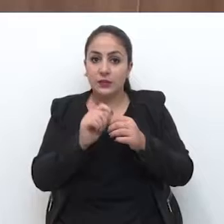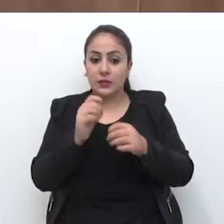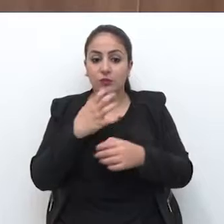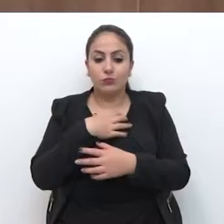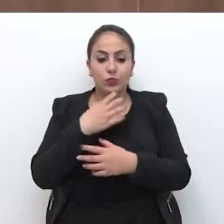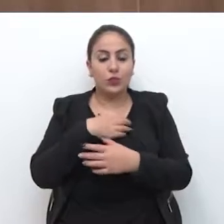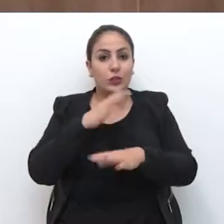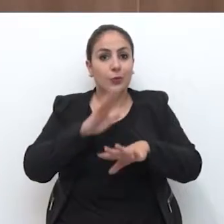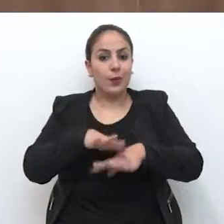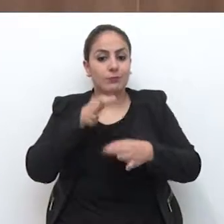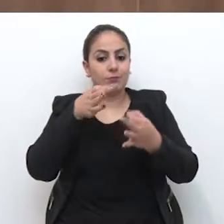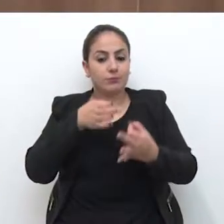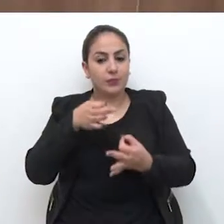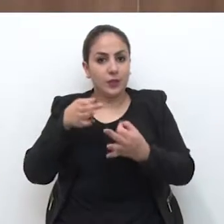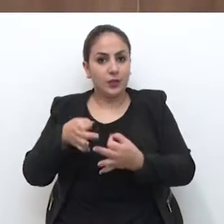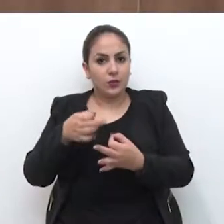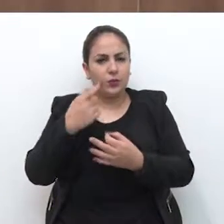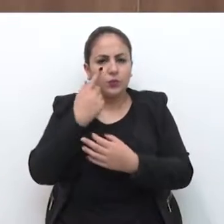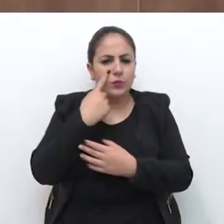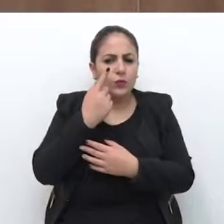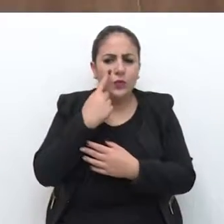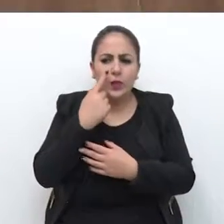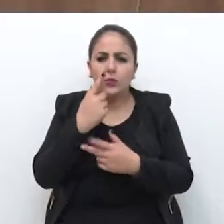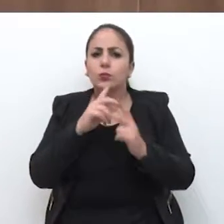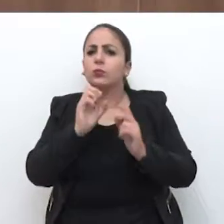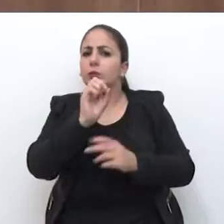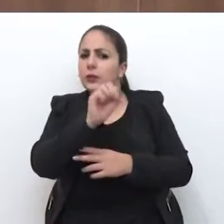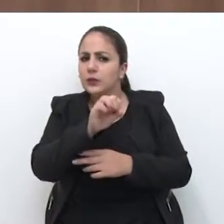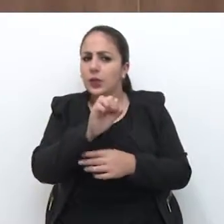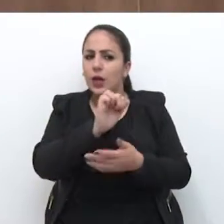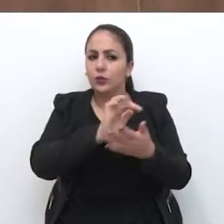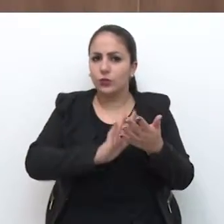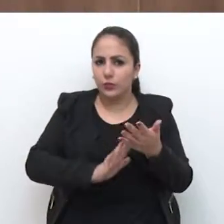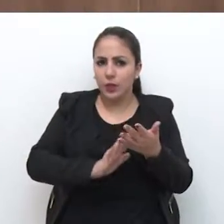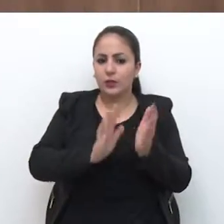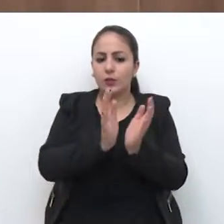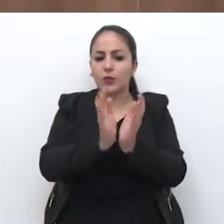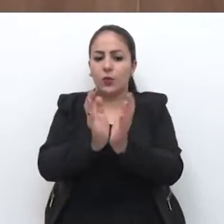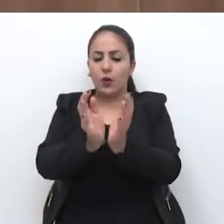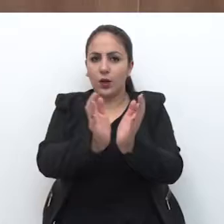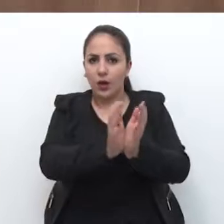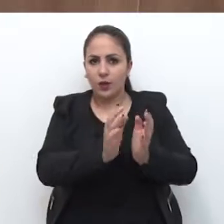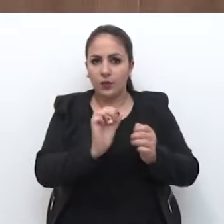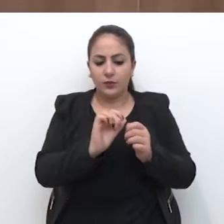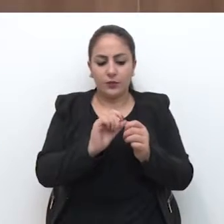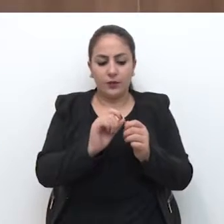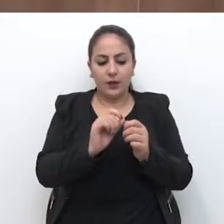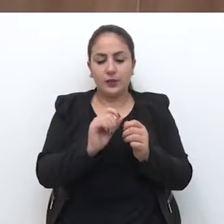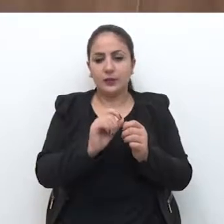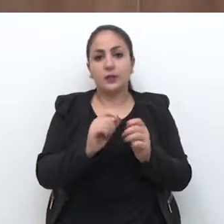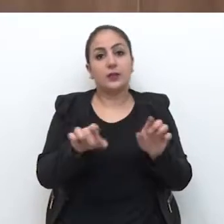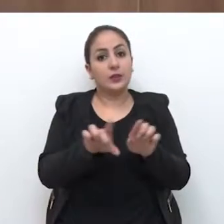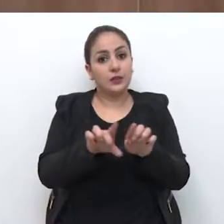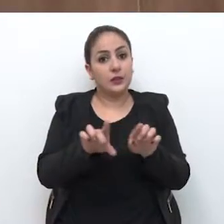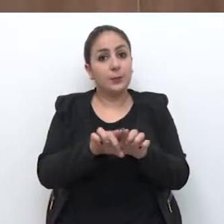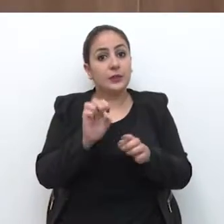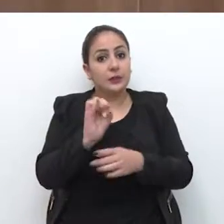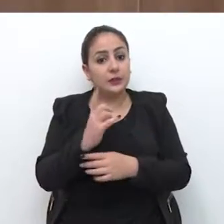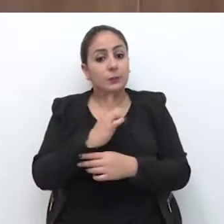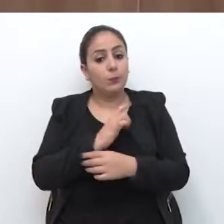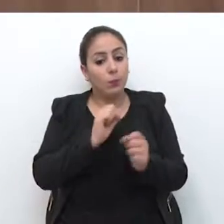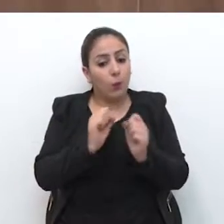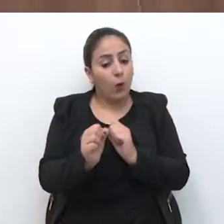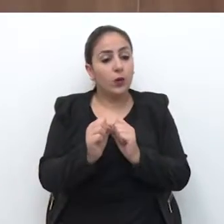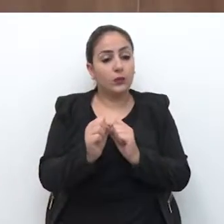laudo, mas de uma forma correta, levando em consideração, sim, as atividades que os colegas laboram e que